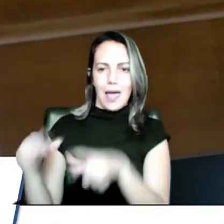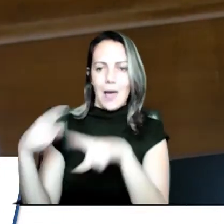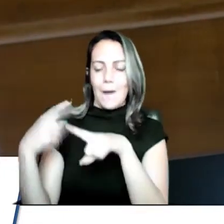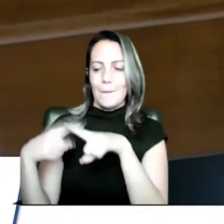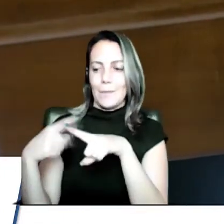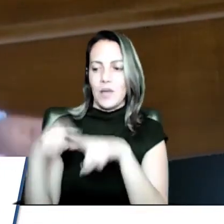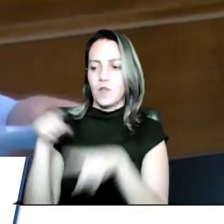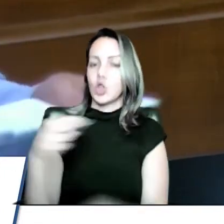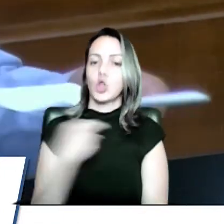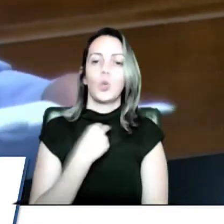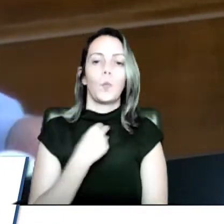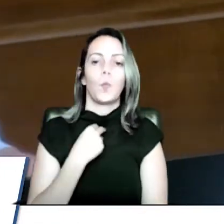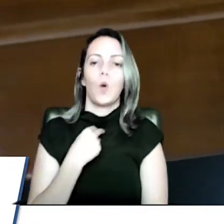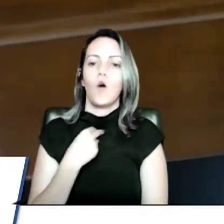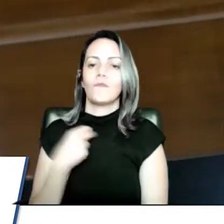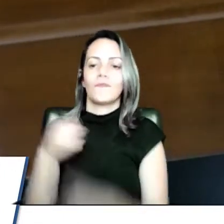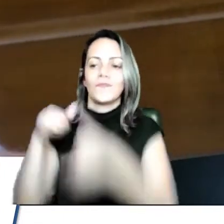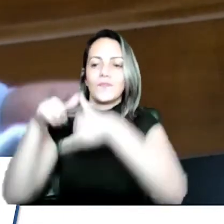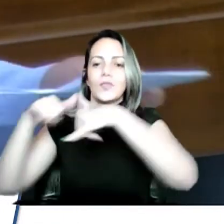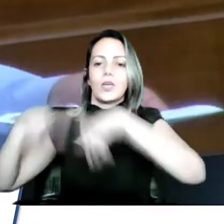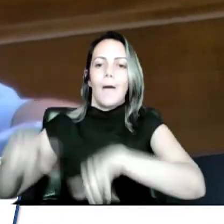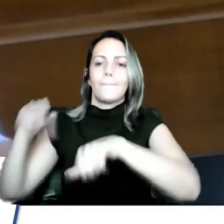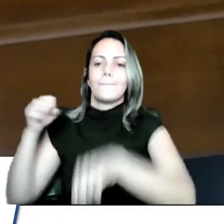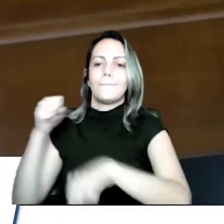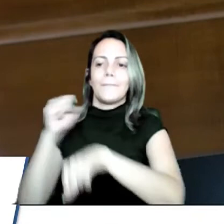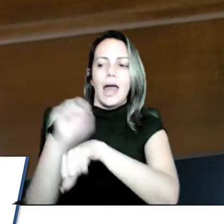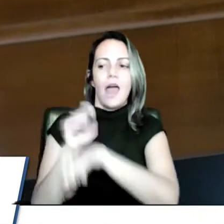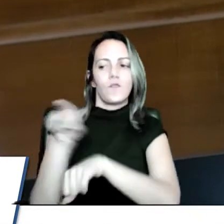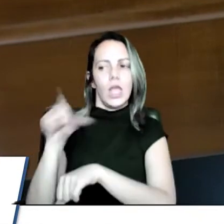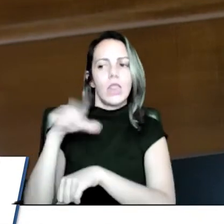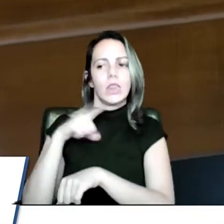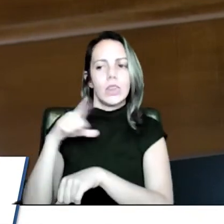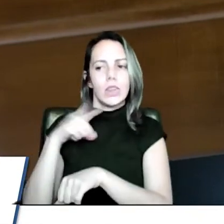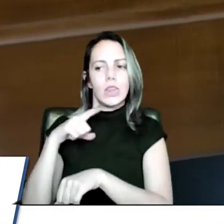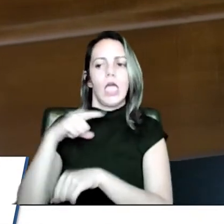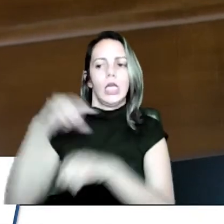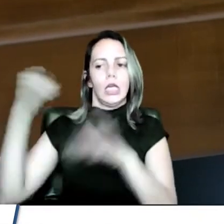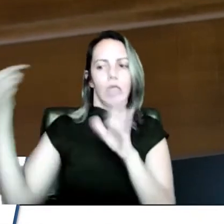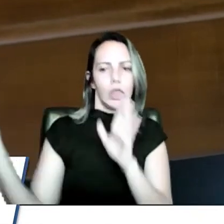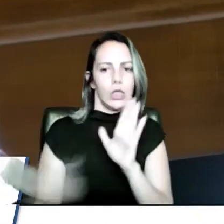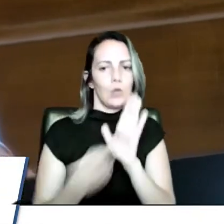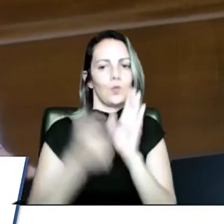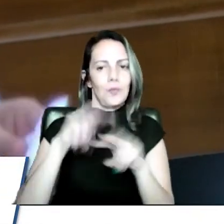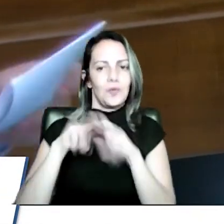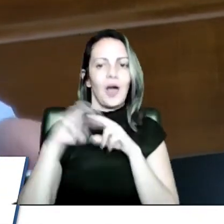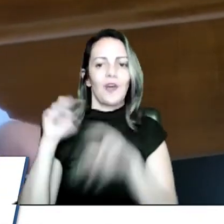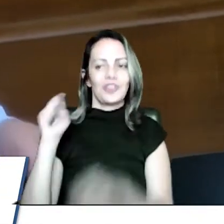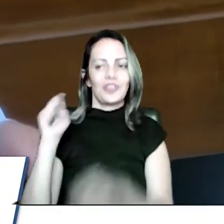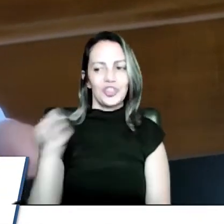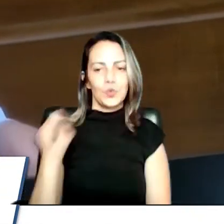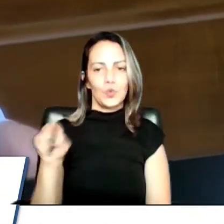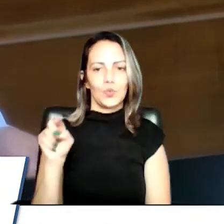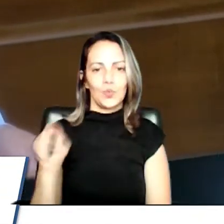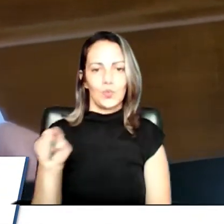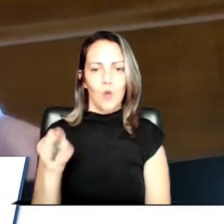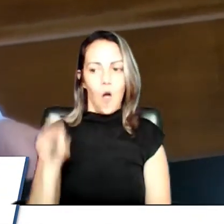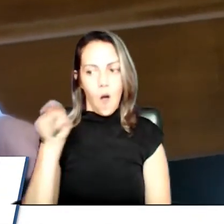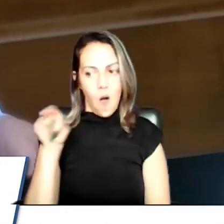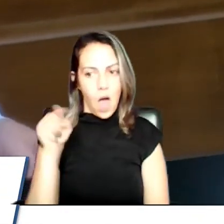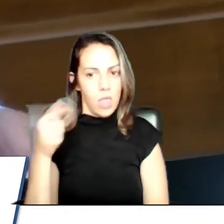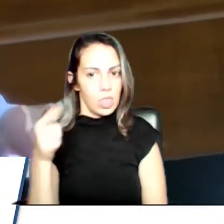só lugar. É por isso que o senhor está sendo autuado, é por isso que o senhor está sendo penalizado. Se o está sem documento,